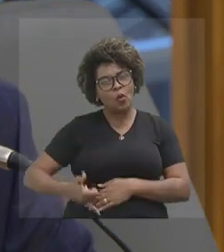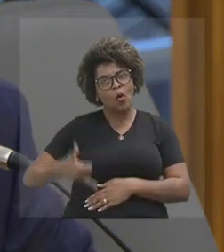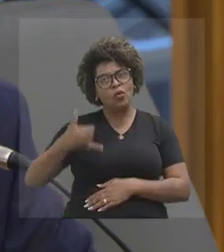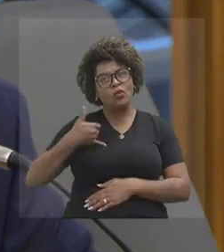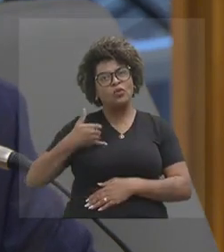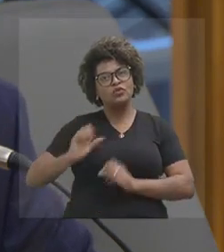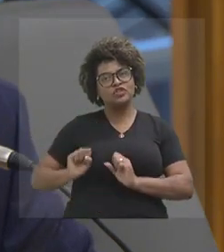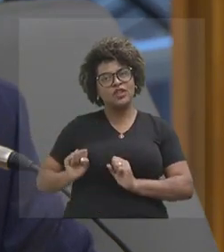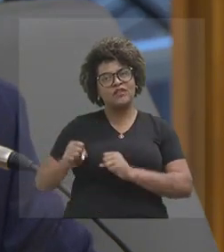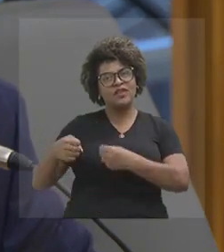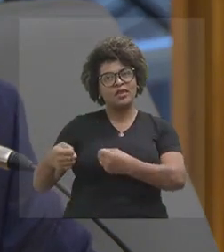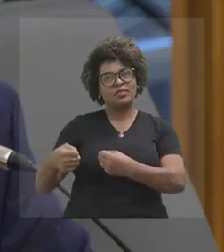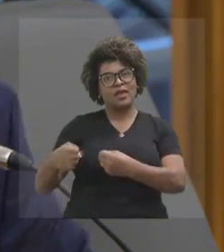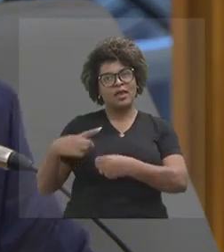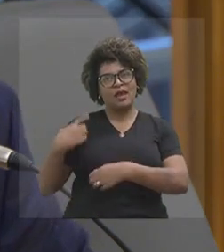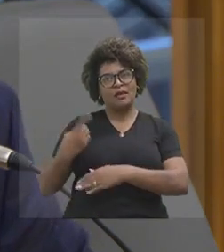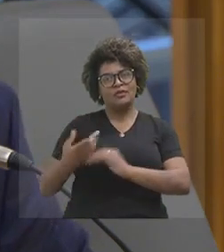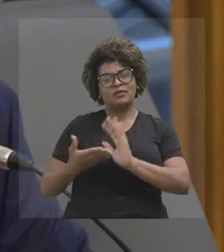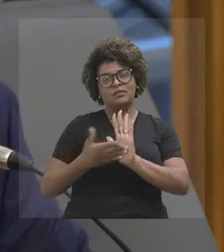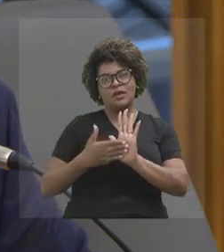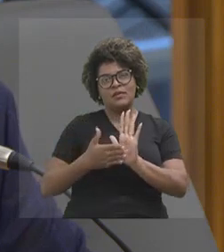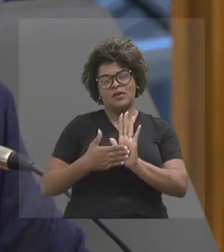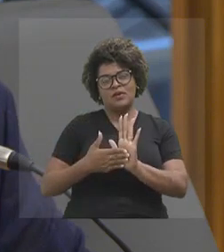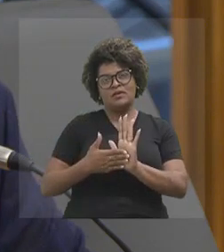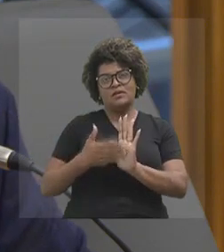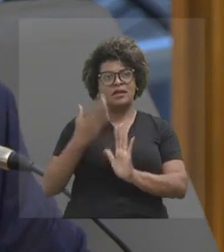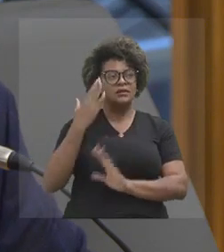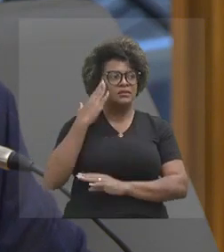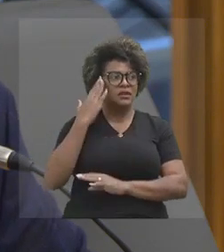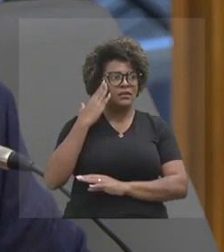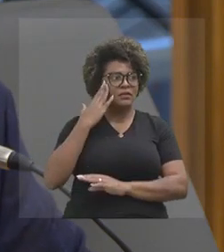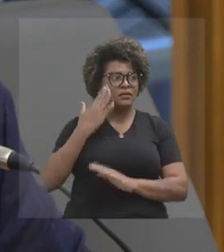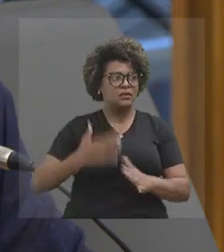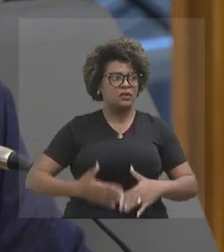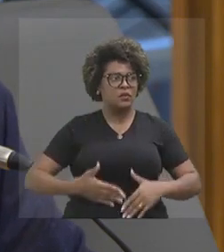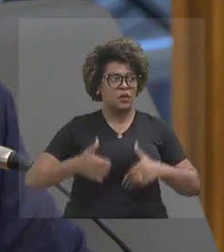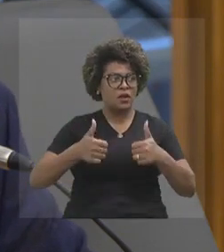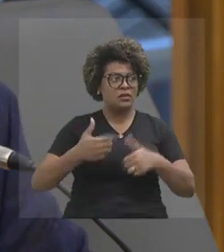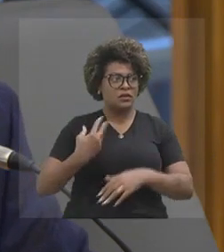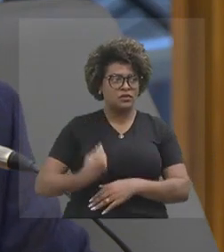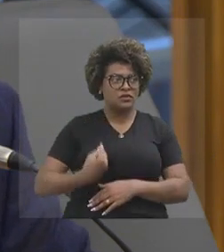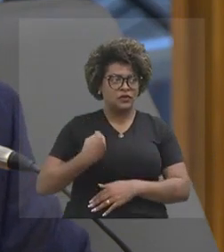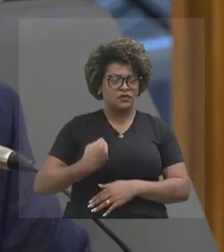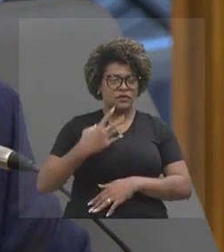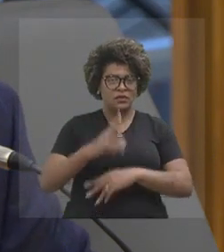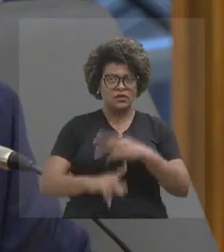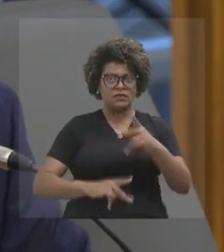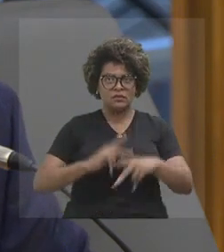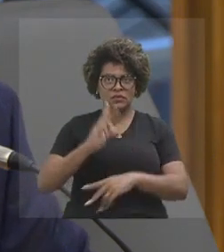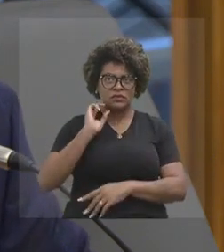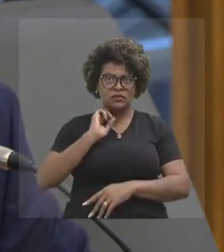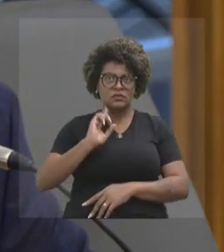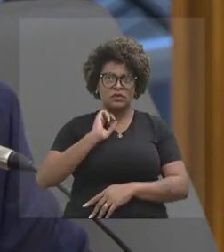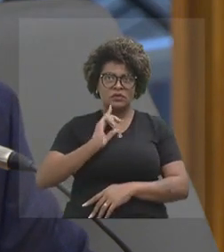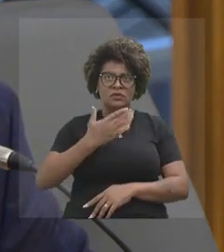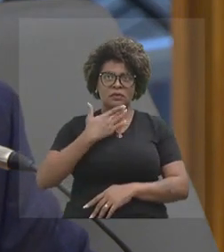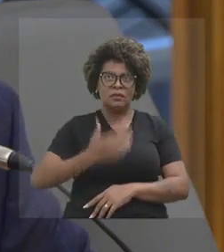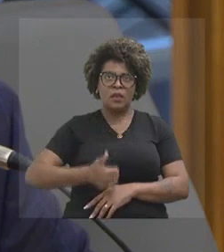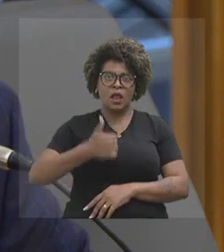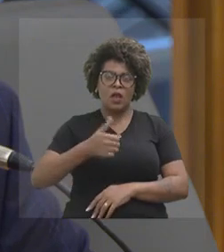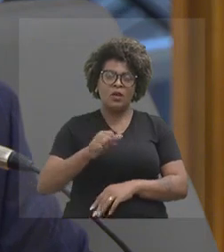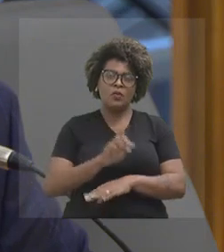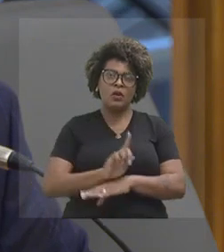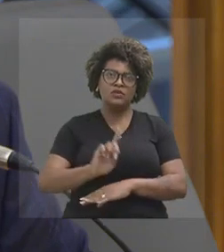gente defende, porque nós sabemos que a qualidade de vida do povo mineiro tem melhorado com a gestão do governador Romeu Zema.